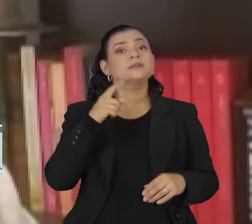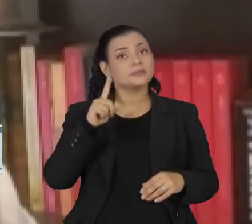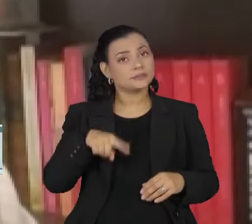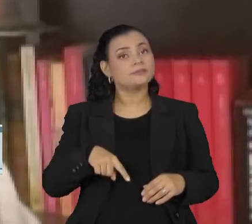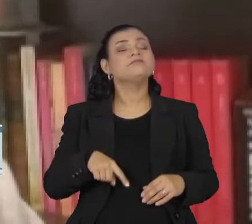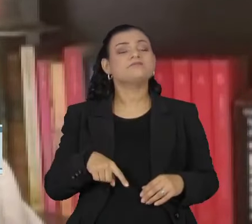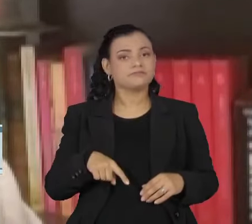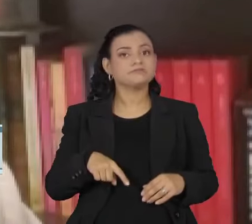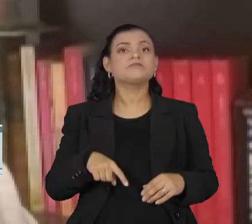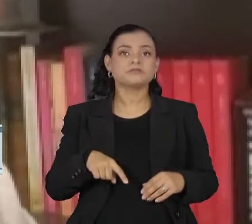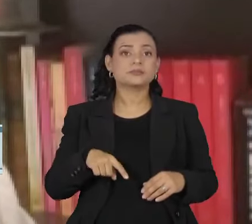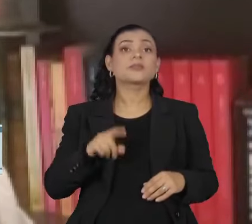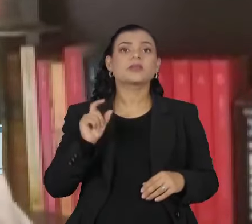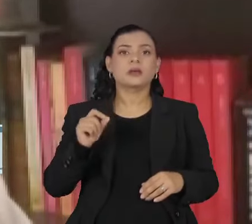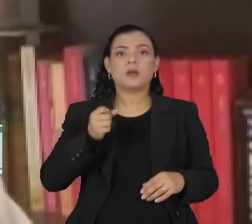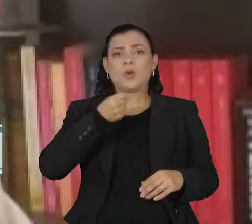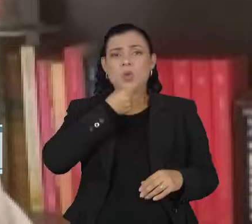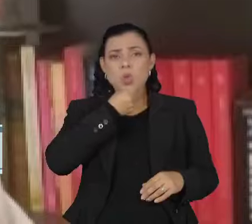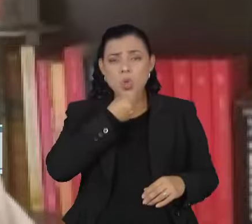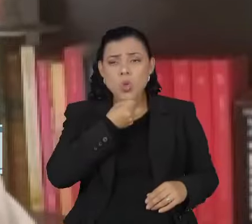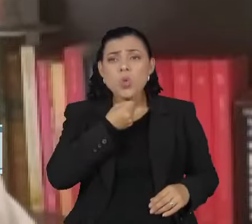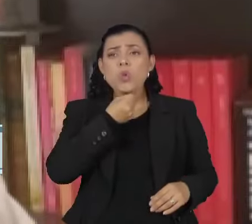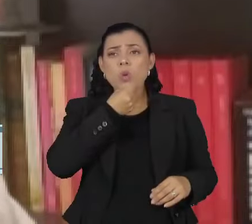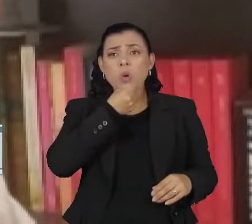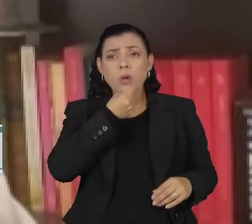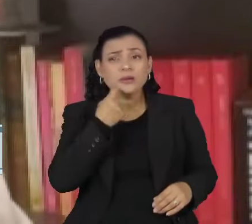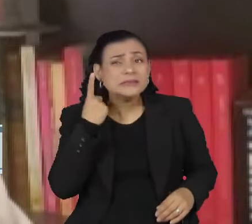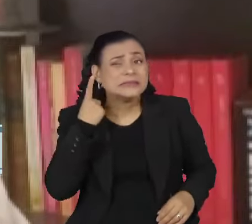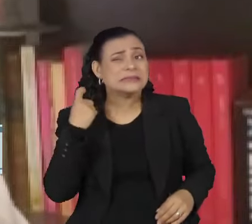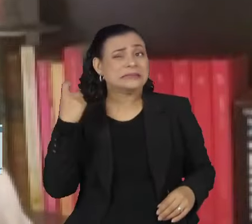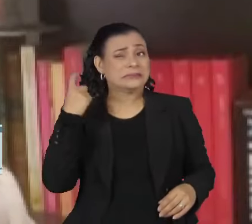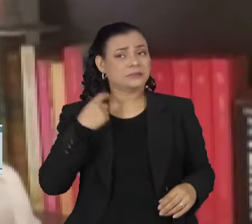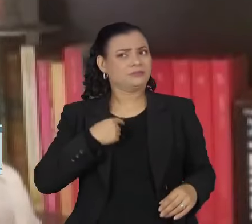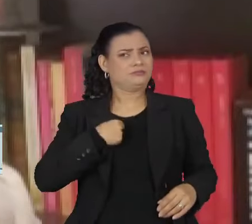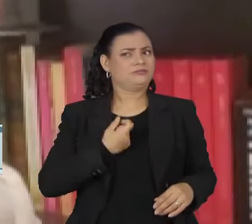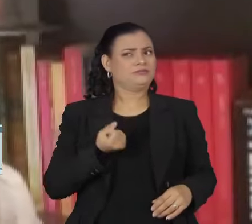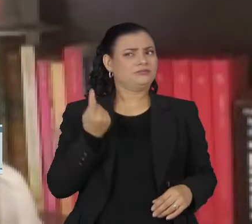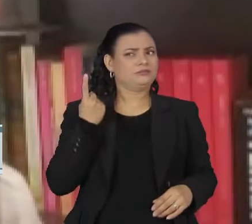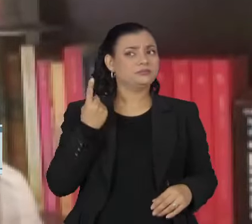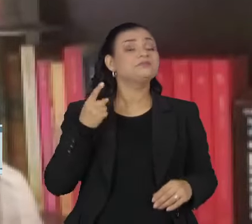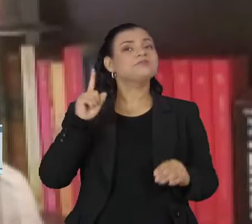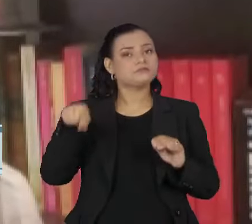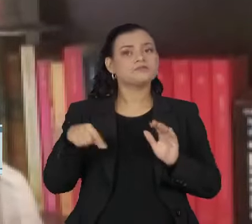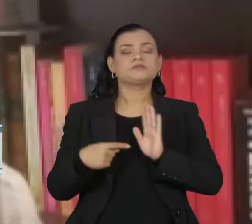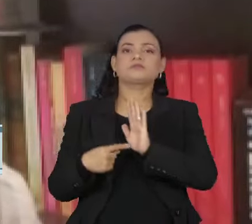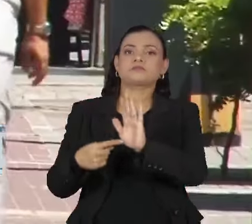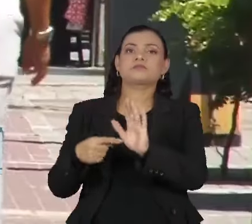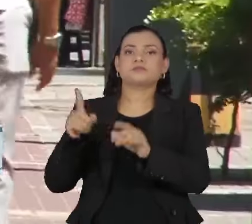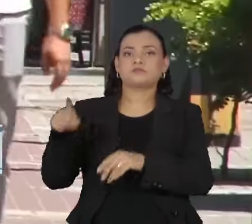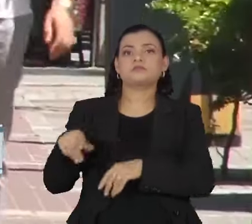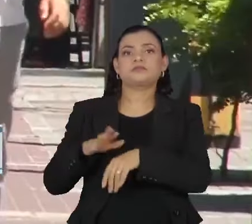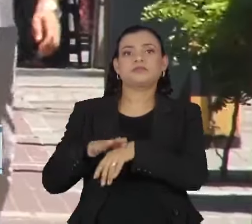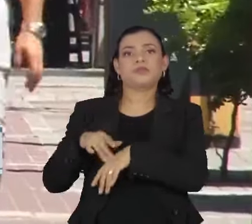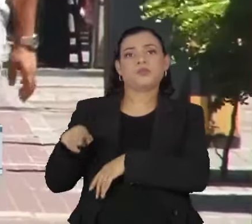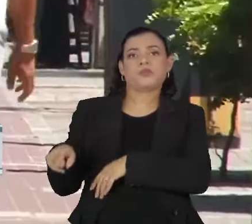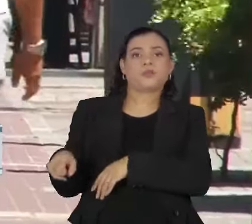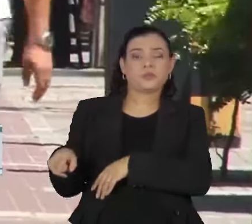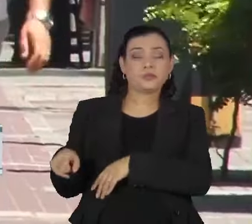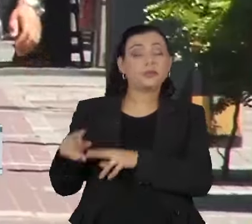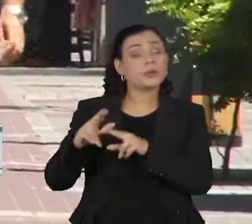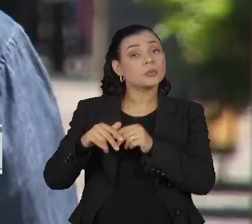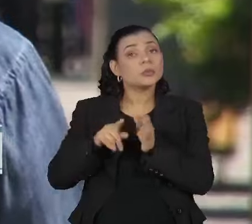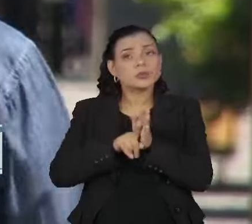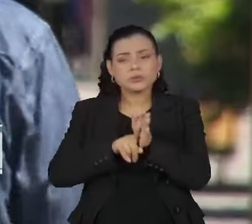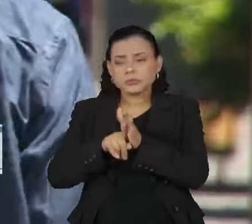em medicina de guincho, isso é extremamente indicativo de que nós estamos diante de coqueluche. Os infectologistas